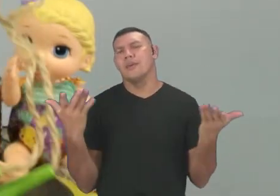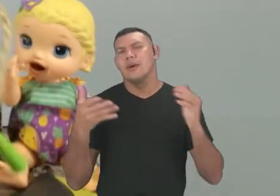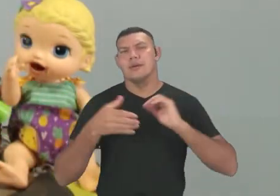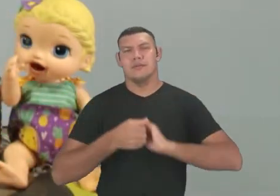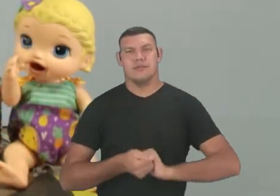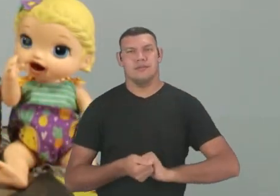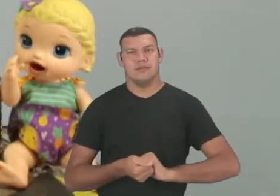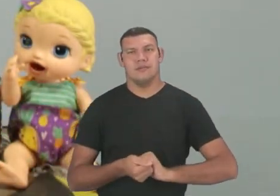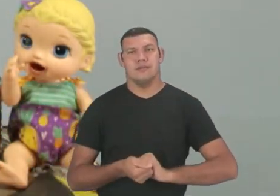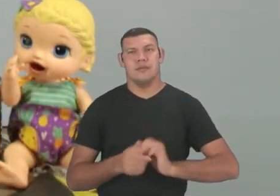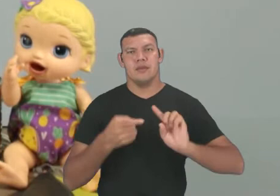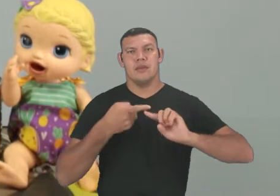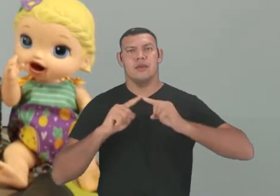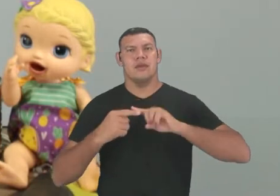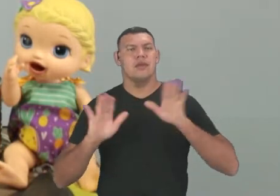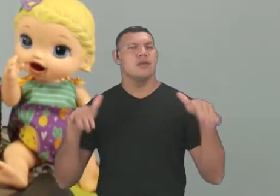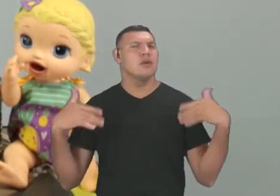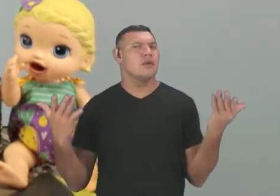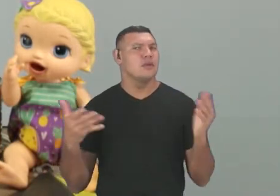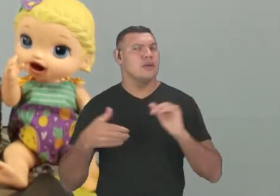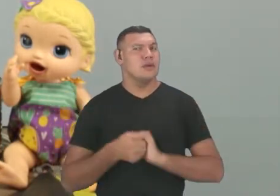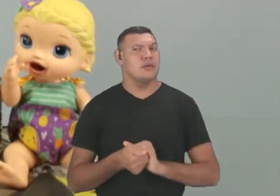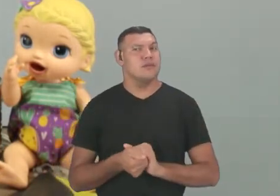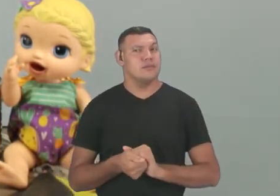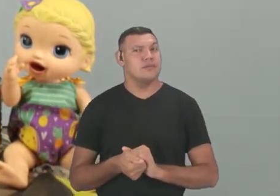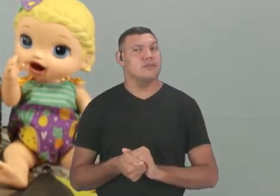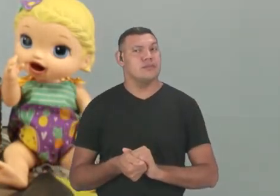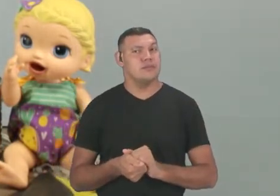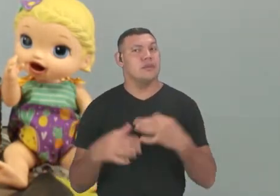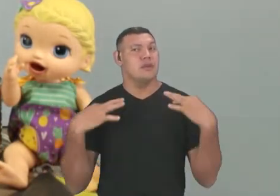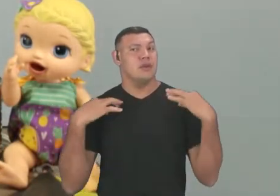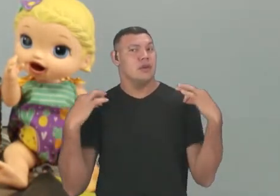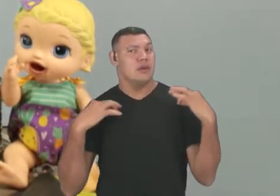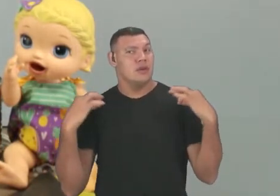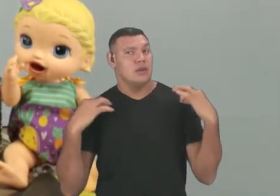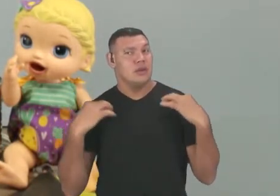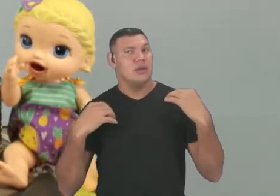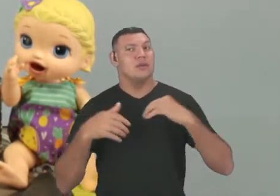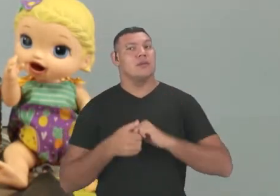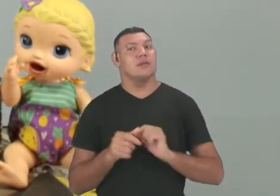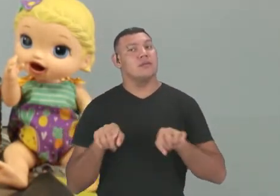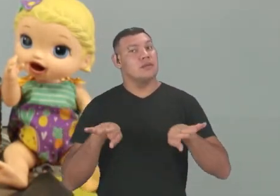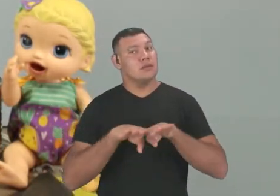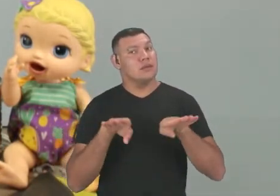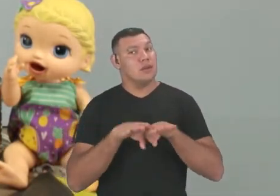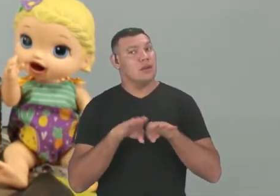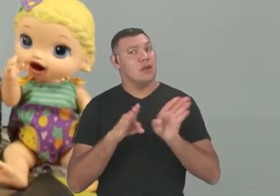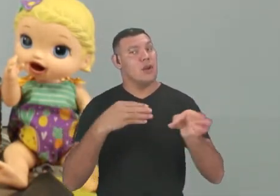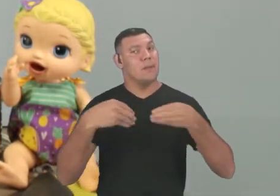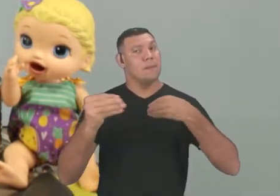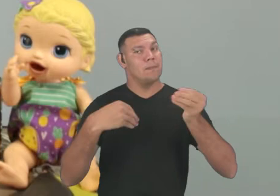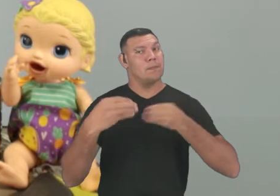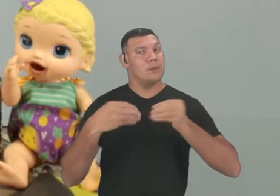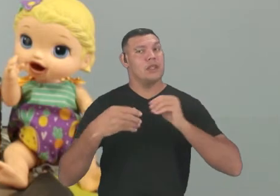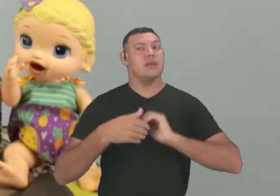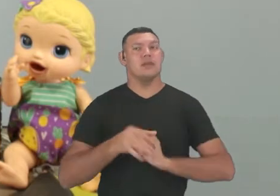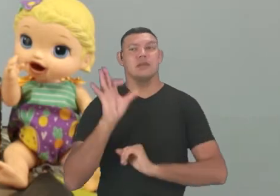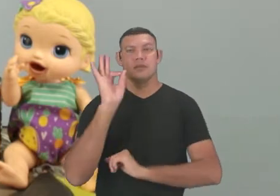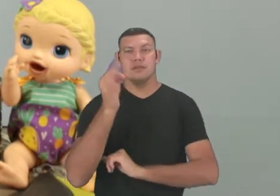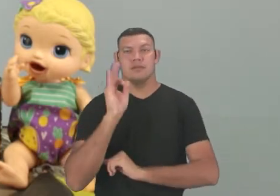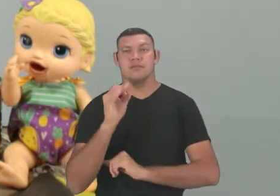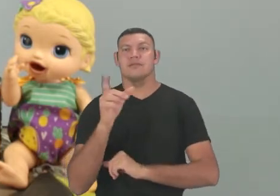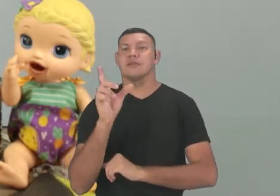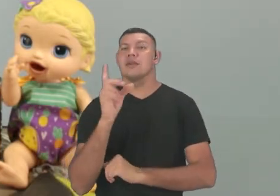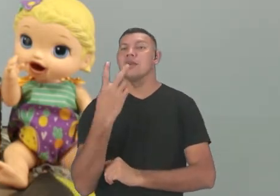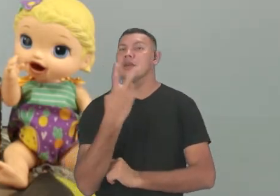material é feita a corda? Esta aqui é feita de tecido, mas também é feita com plástico. Certo? Então, aqui tem